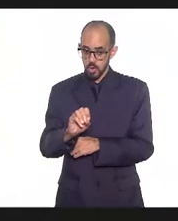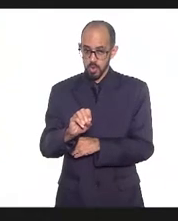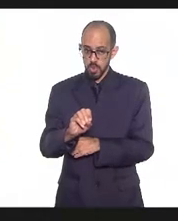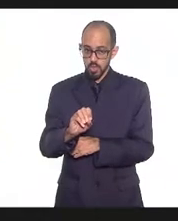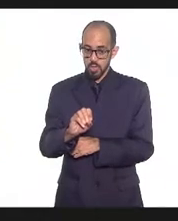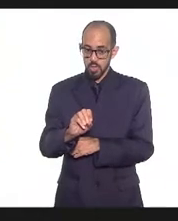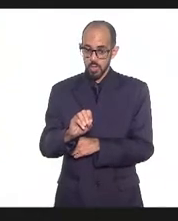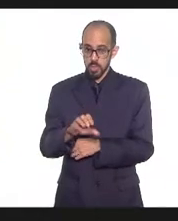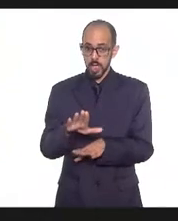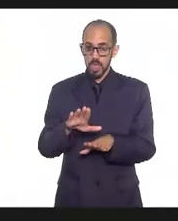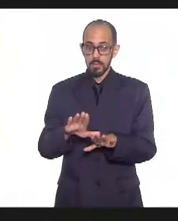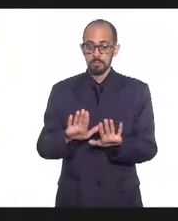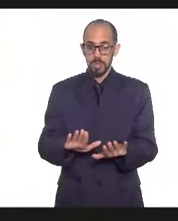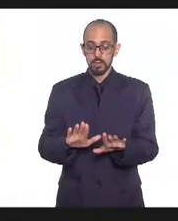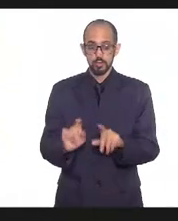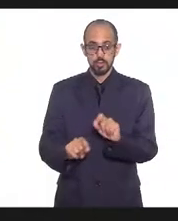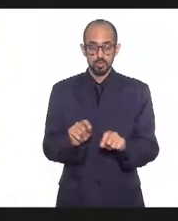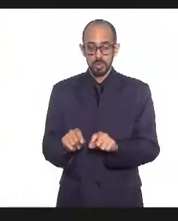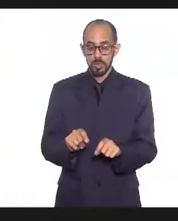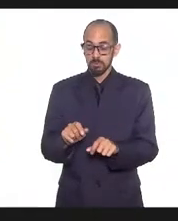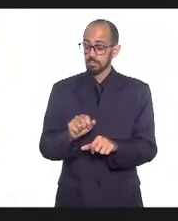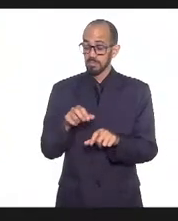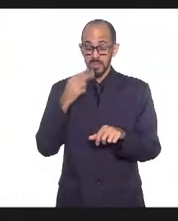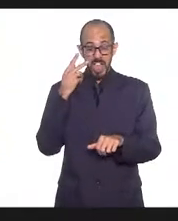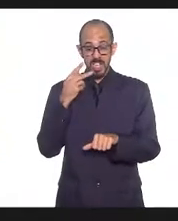bacterianas, ou... É, mas para a COVID